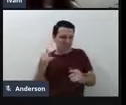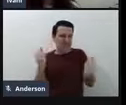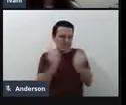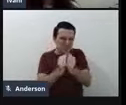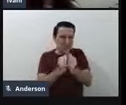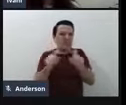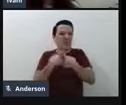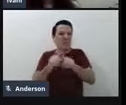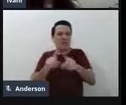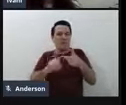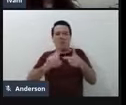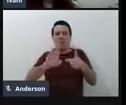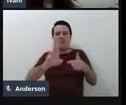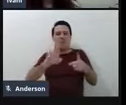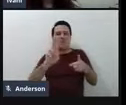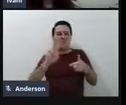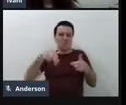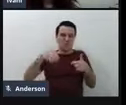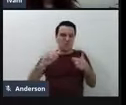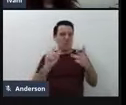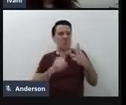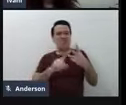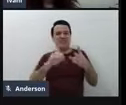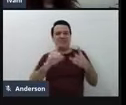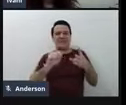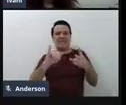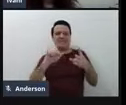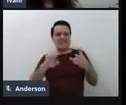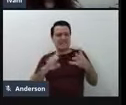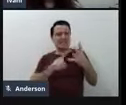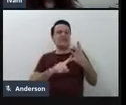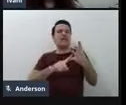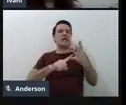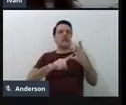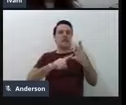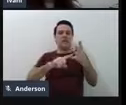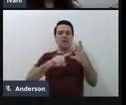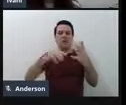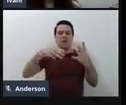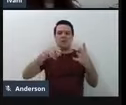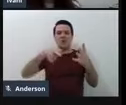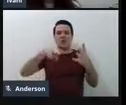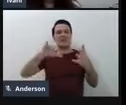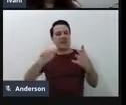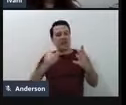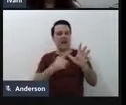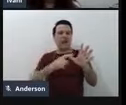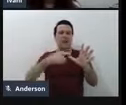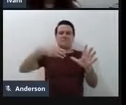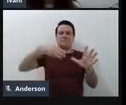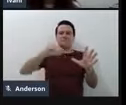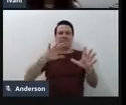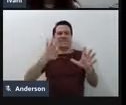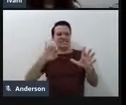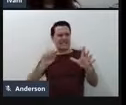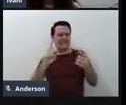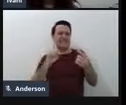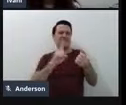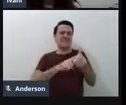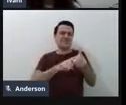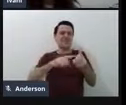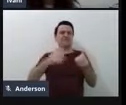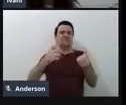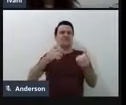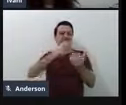Bruno, Daíse, Mônica, Mirtes, Bruna, né, a gente pôde ir